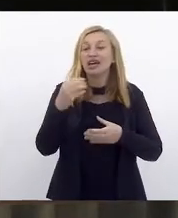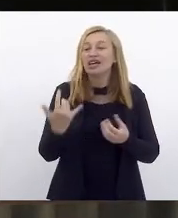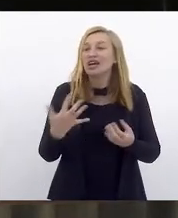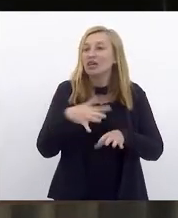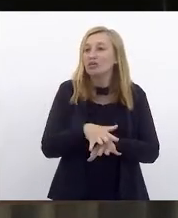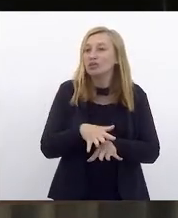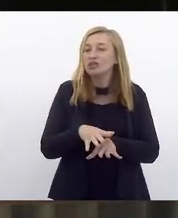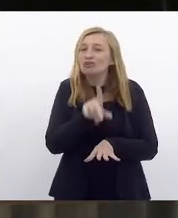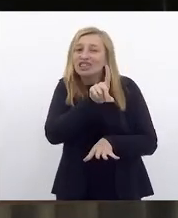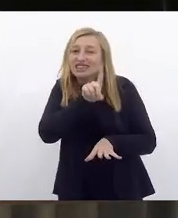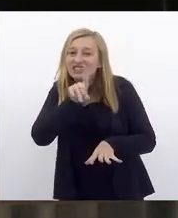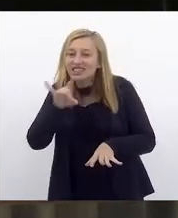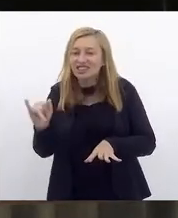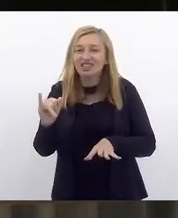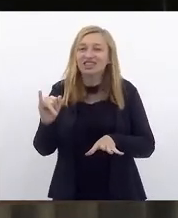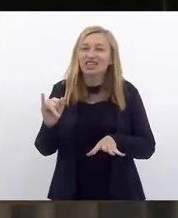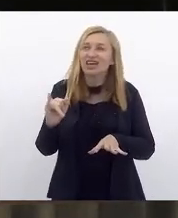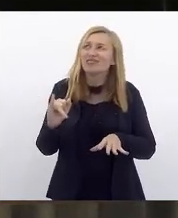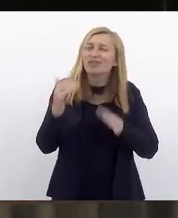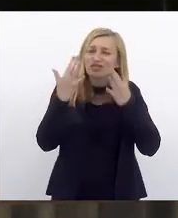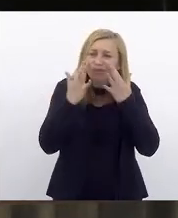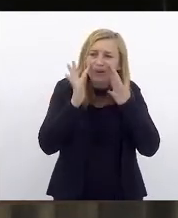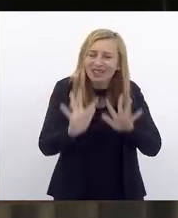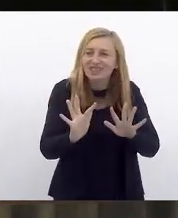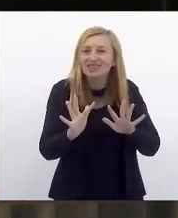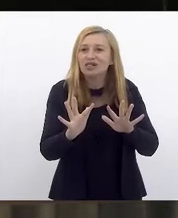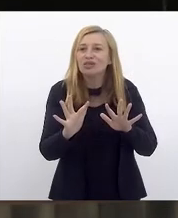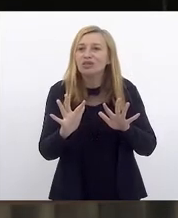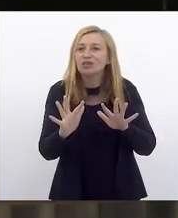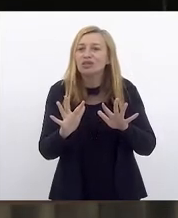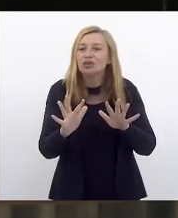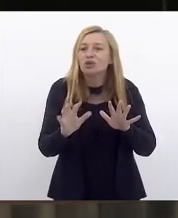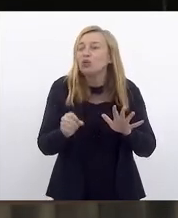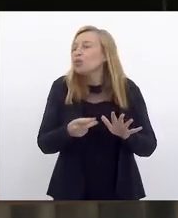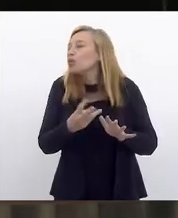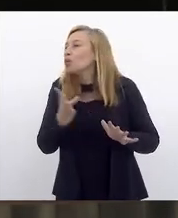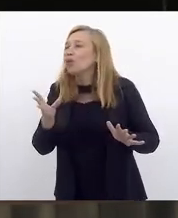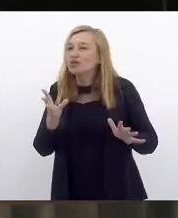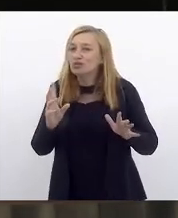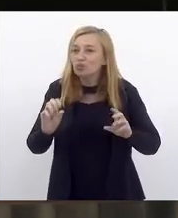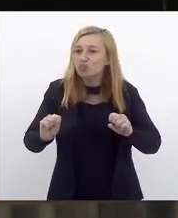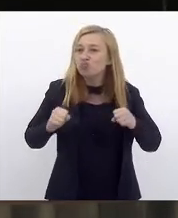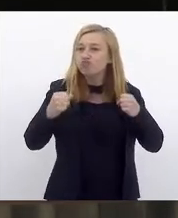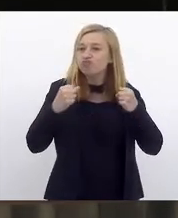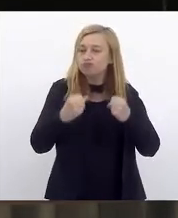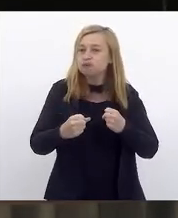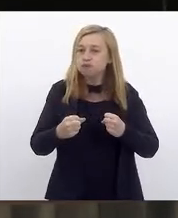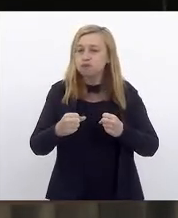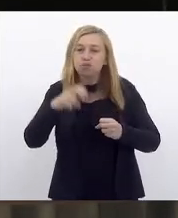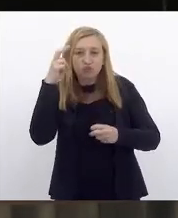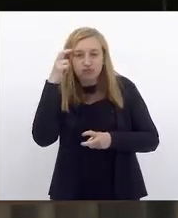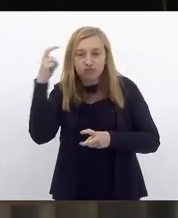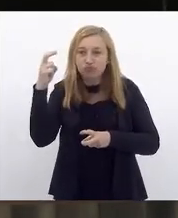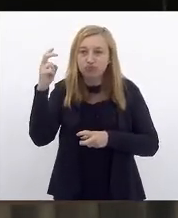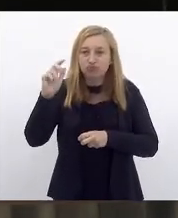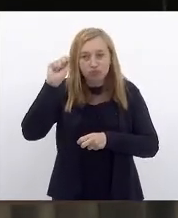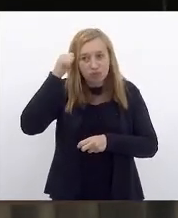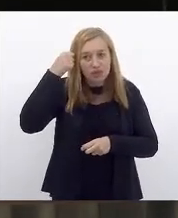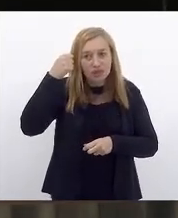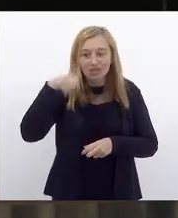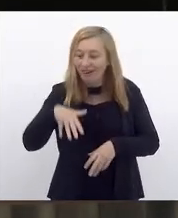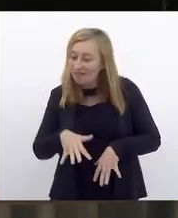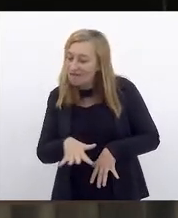desse dia é para chamar a atenção do quanto a potência da cultura negra no